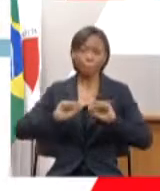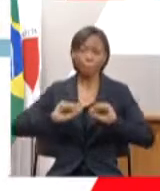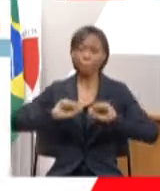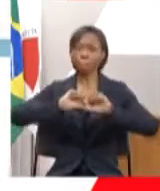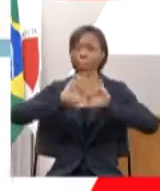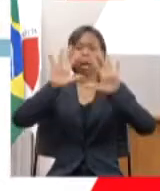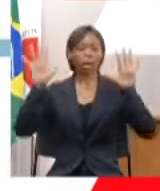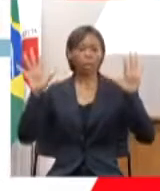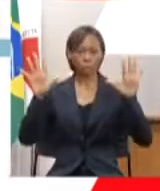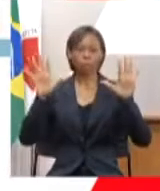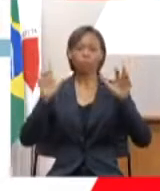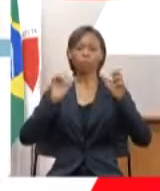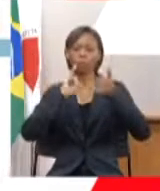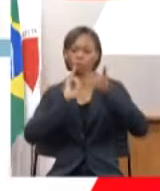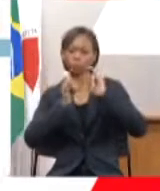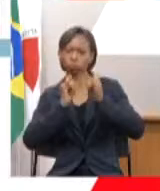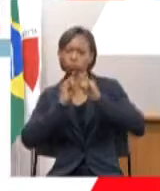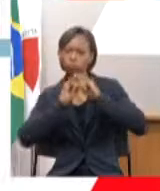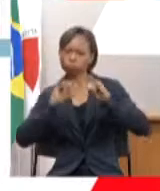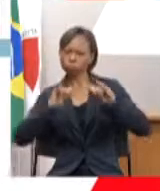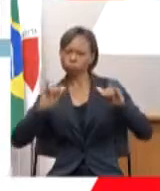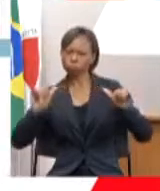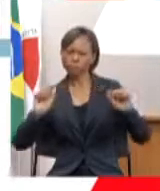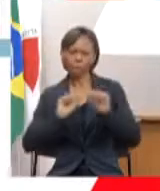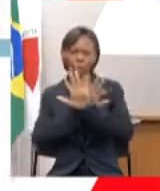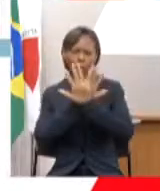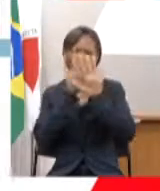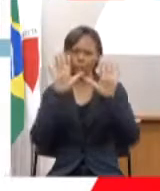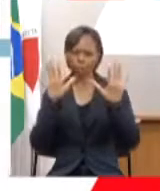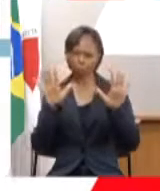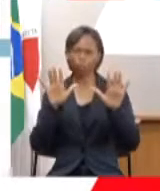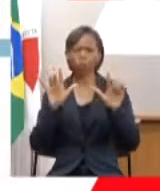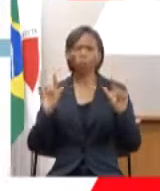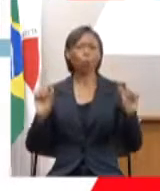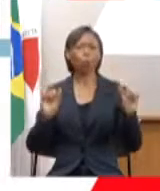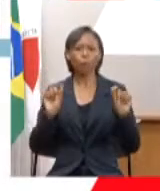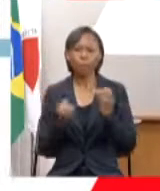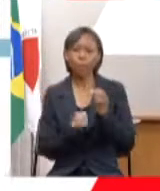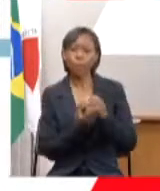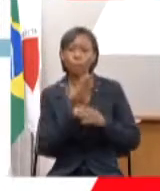e de informação ao público, no portal